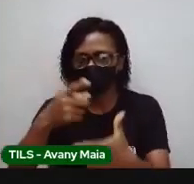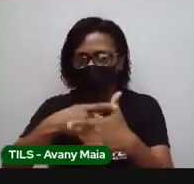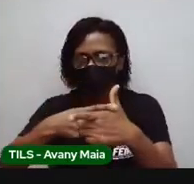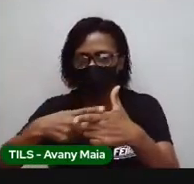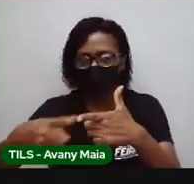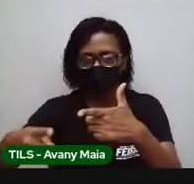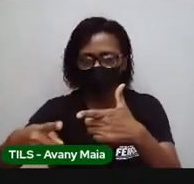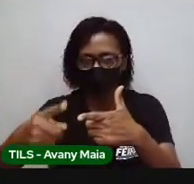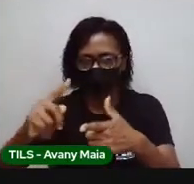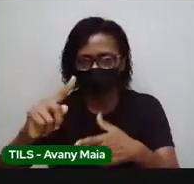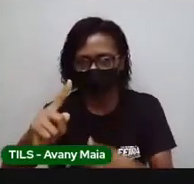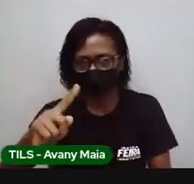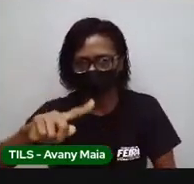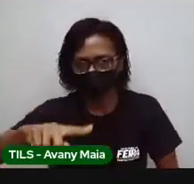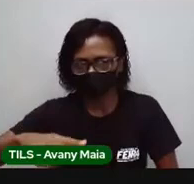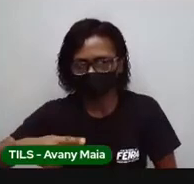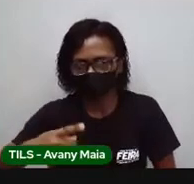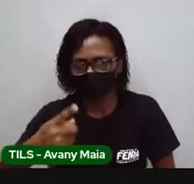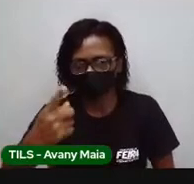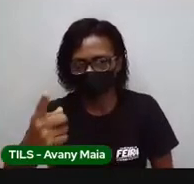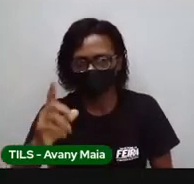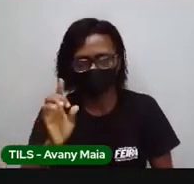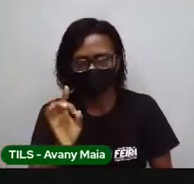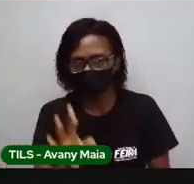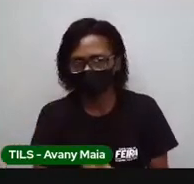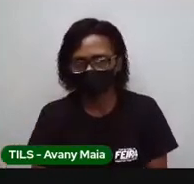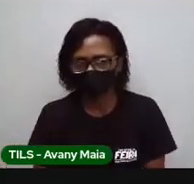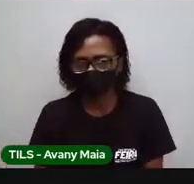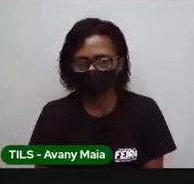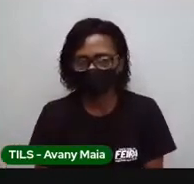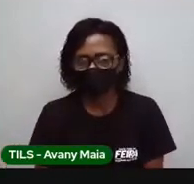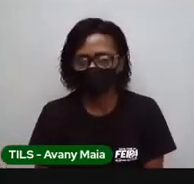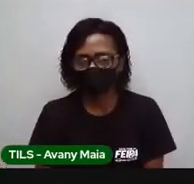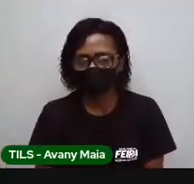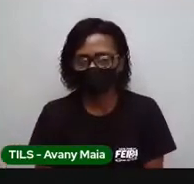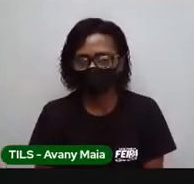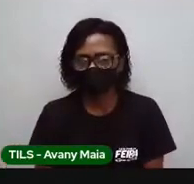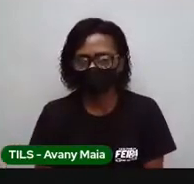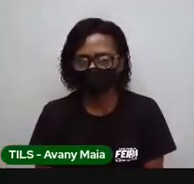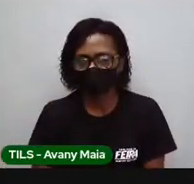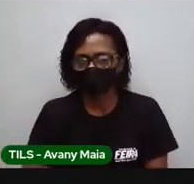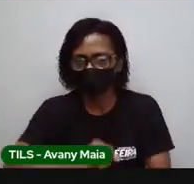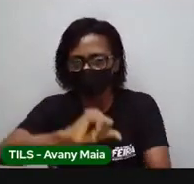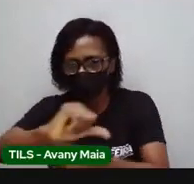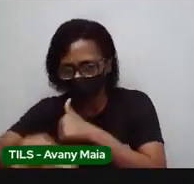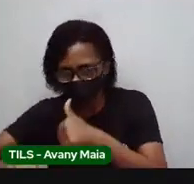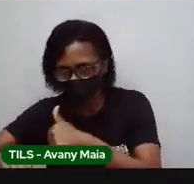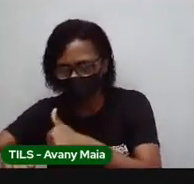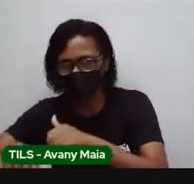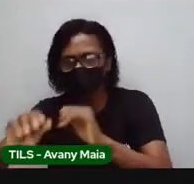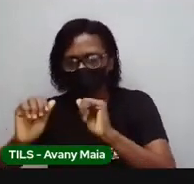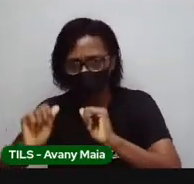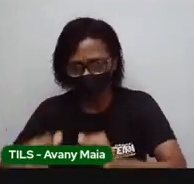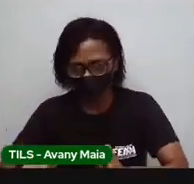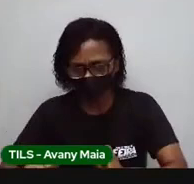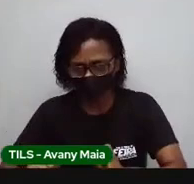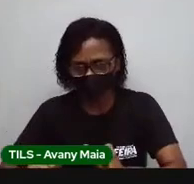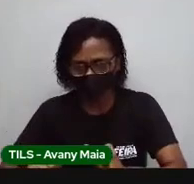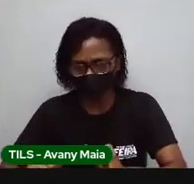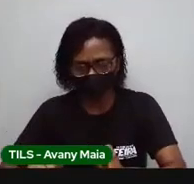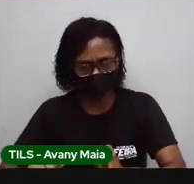Professor, e se eu quiser fazer o contrário? Se eu quiser fazer quilowatts, hora, virá o watts, hora.